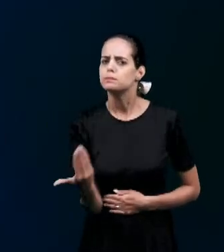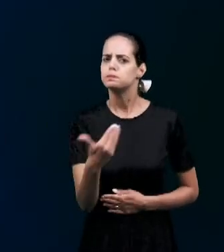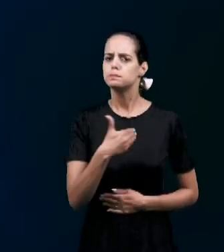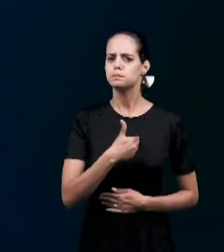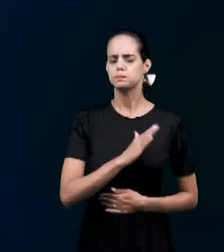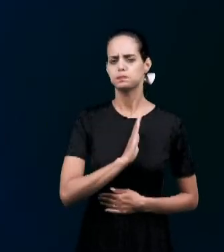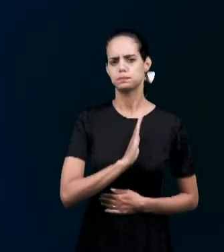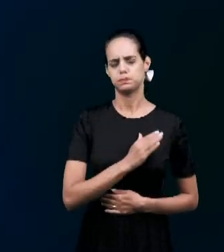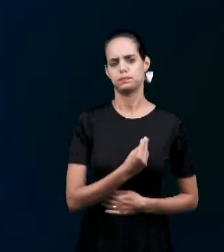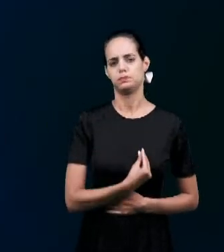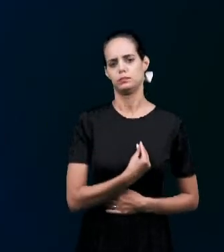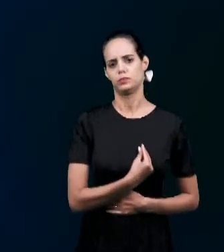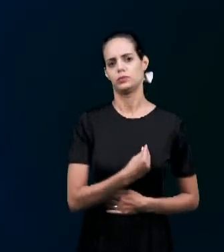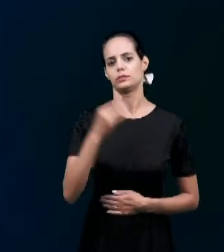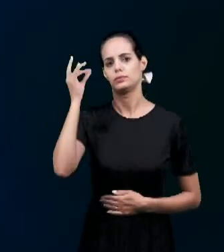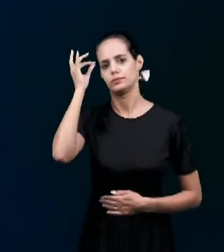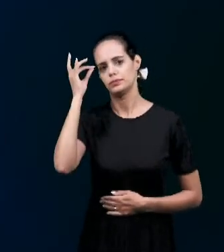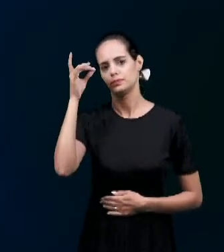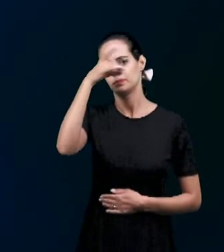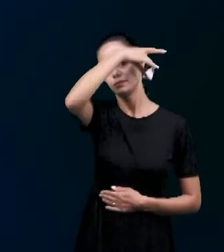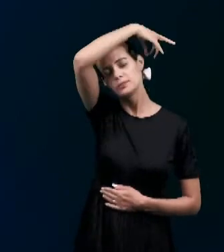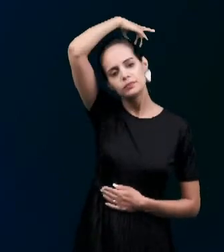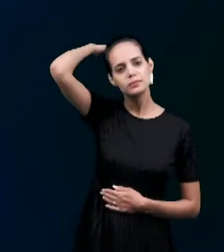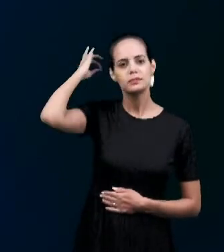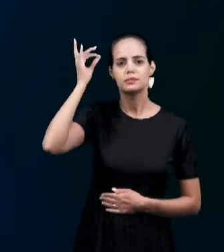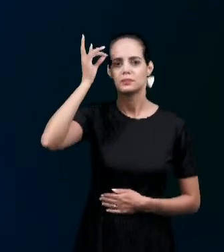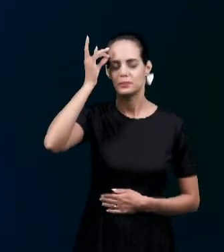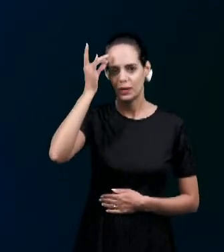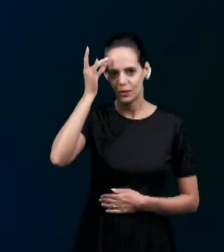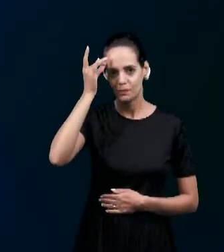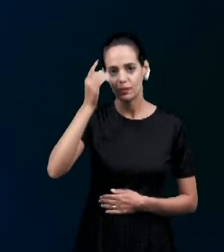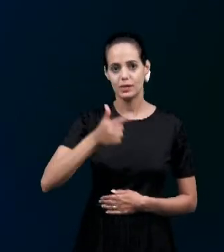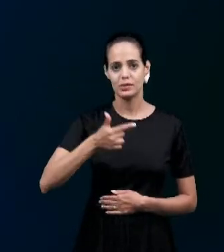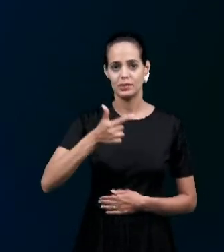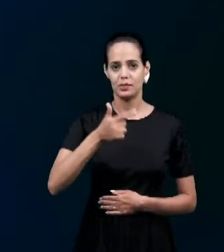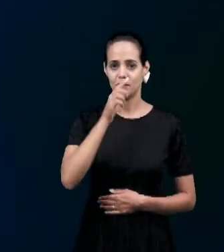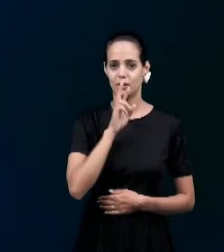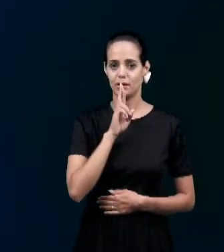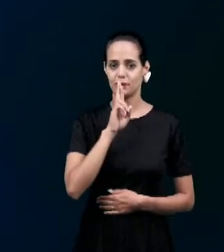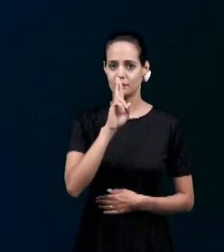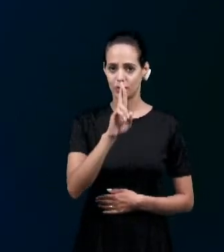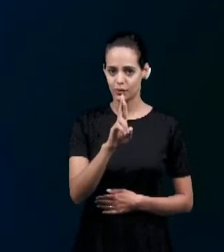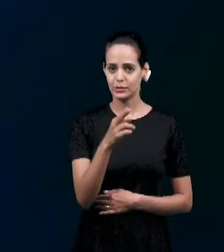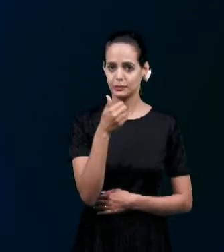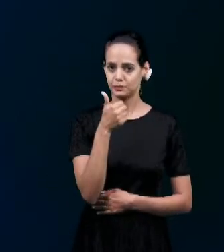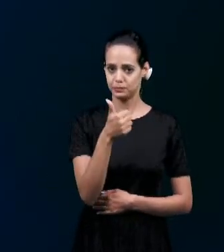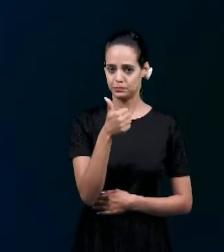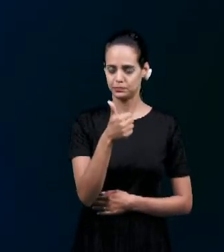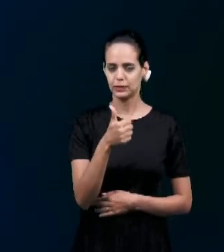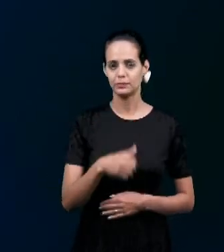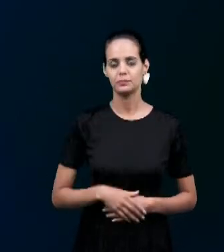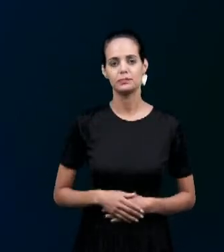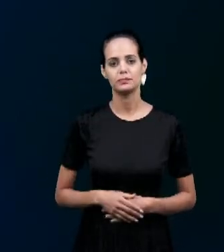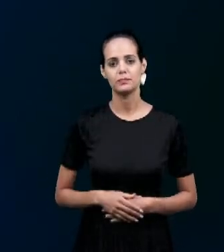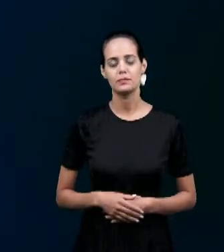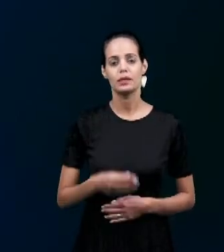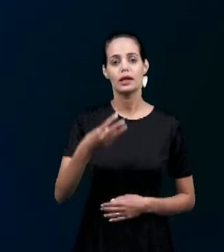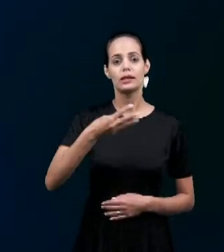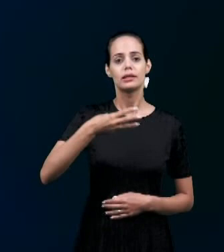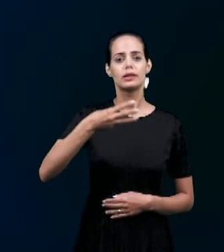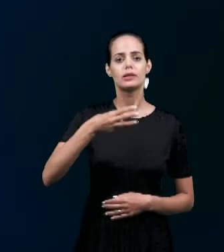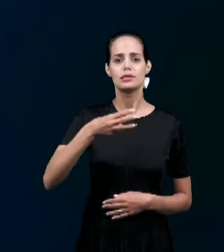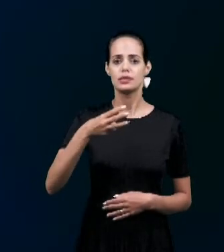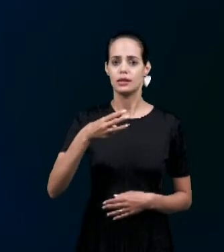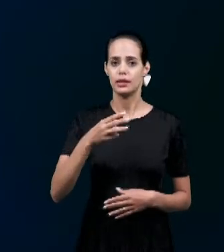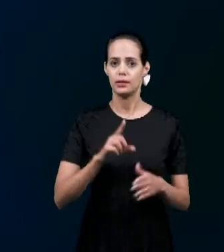Espiritual Muito bem A segunda resposta Muito bem colocada Vamos agora A terceira pergunta E agora Enquanto a